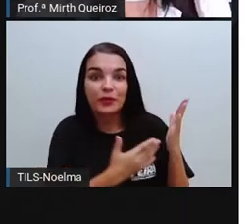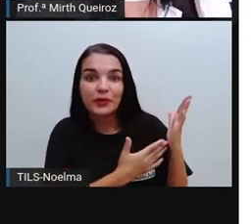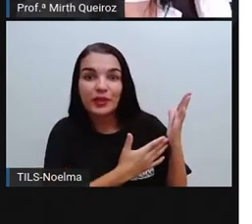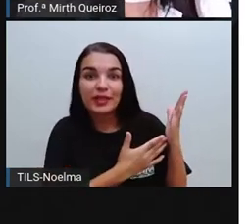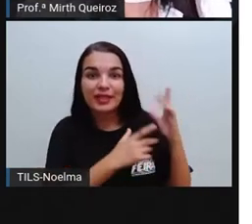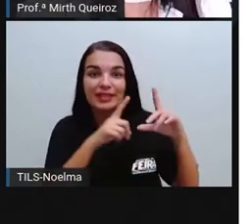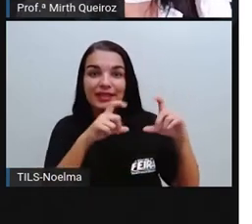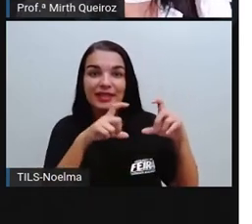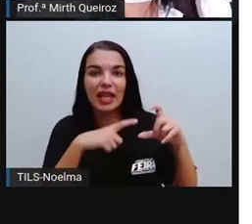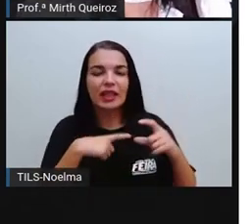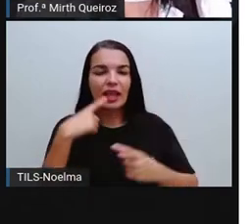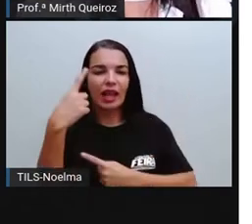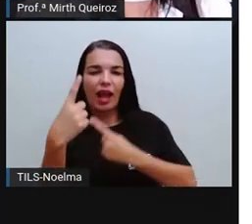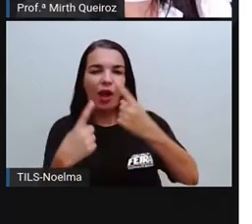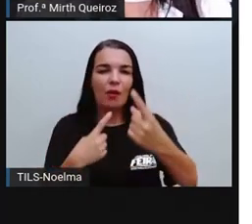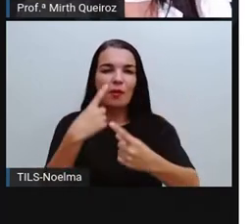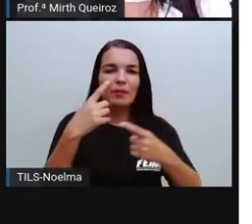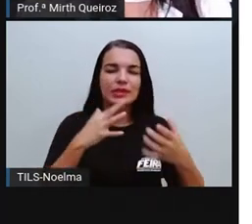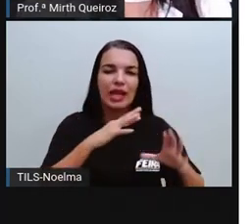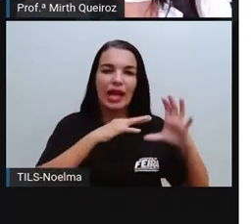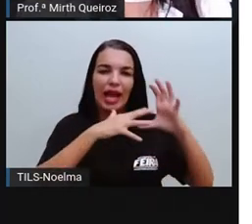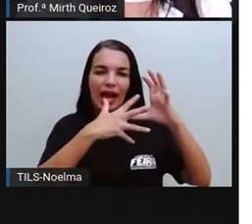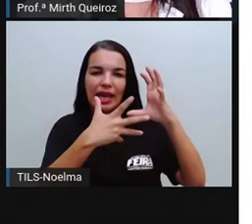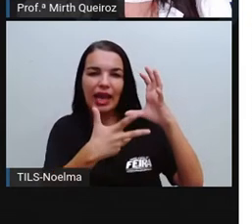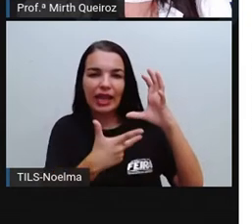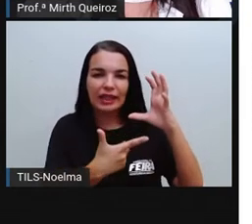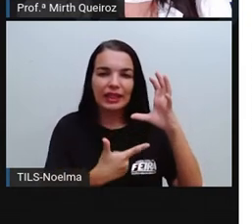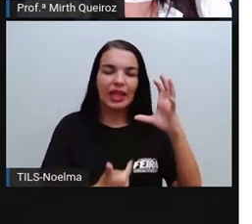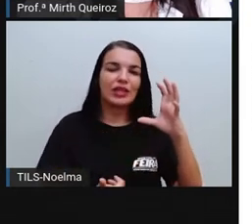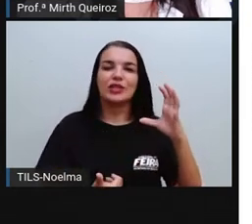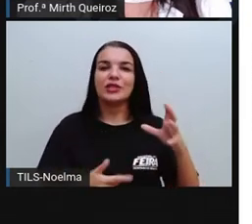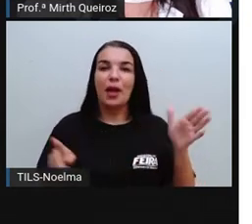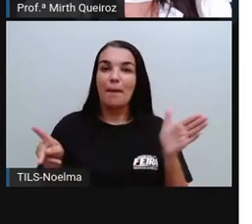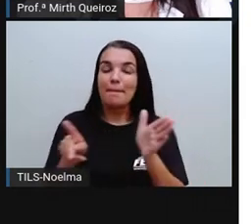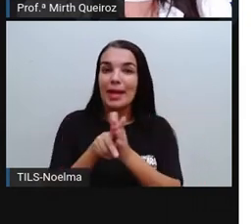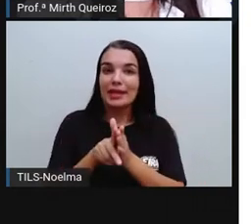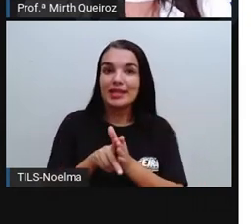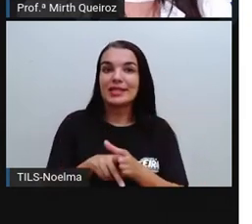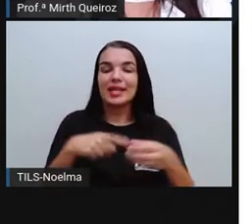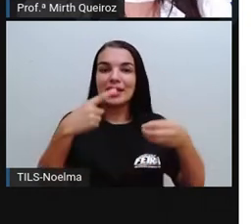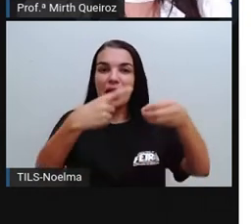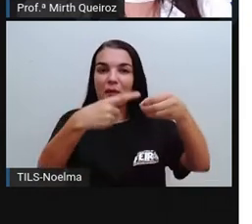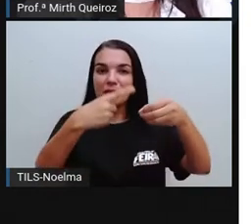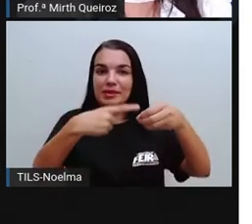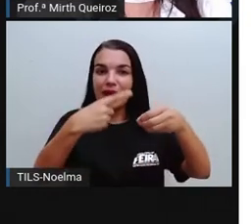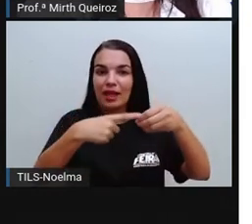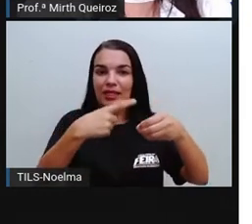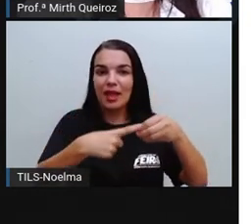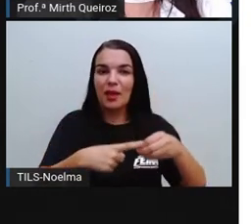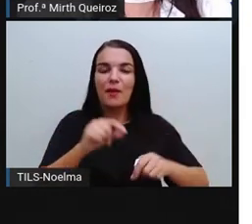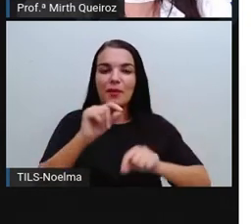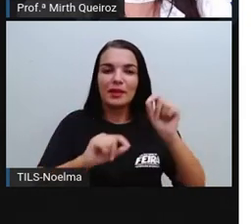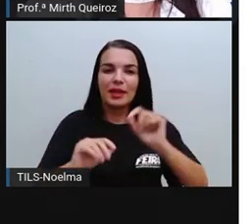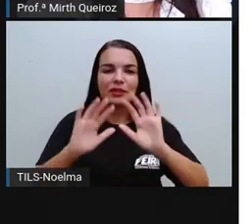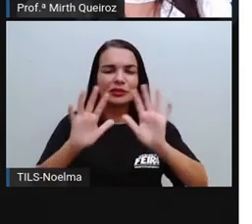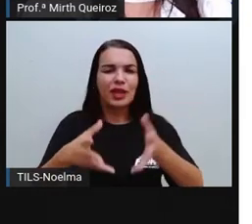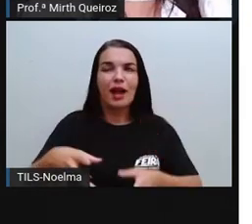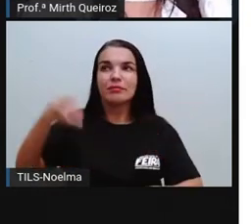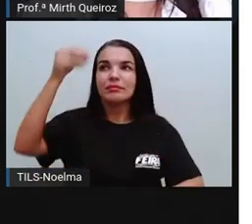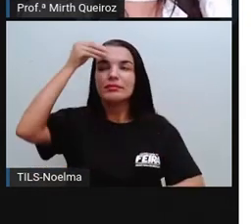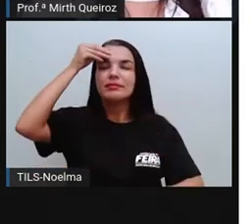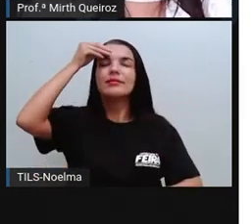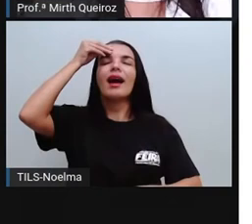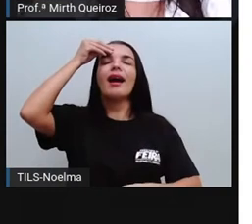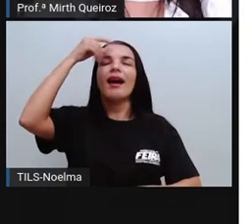imagem, já tem alguns aspectos, Algumas características aí dessa imagem que já faz a gente